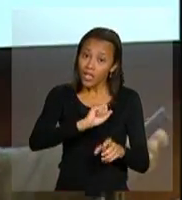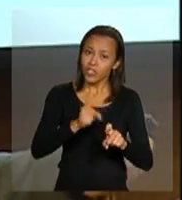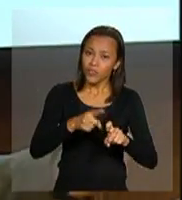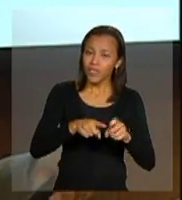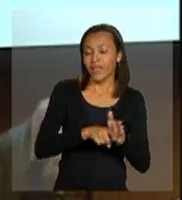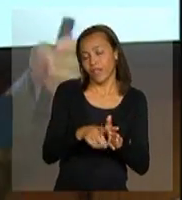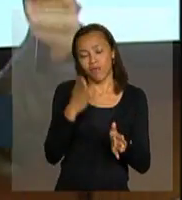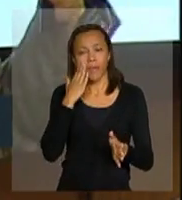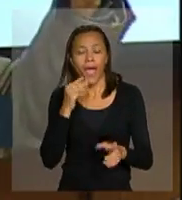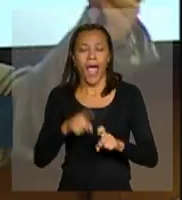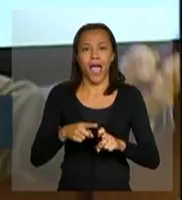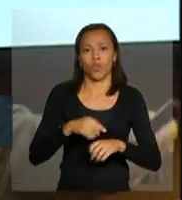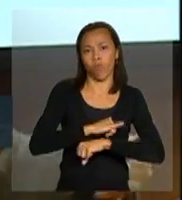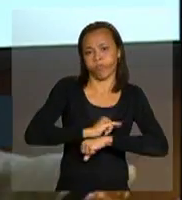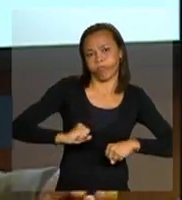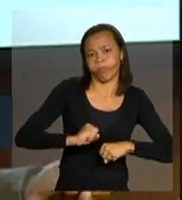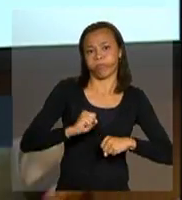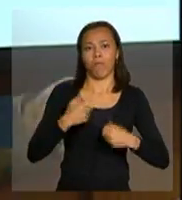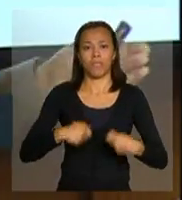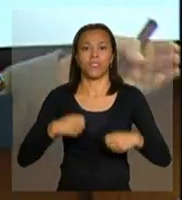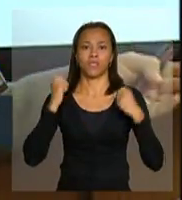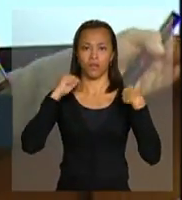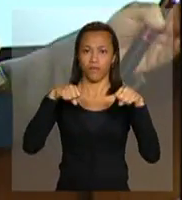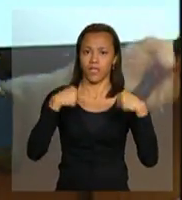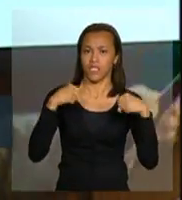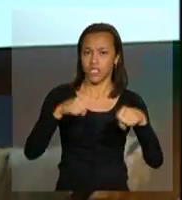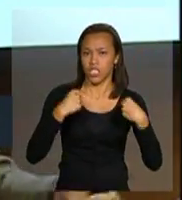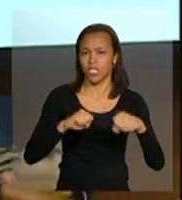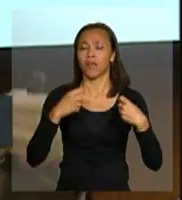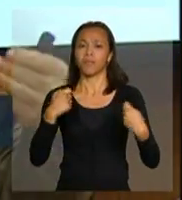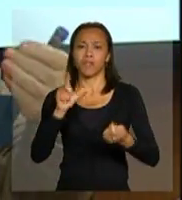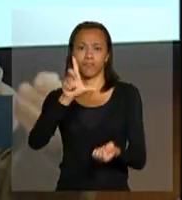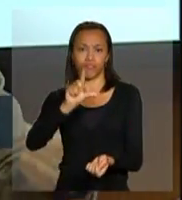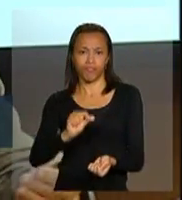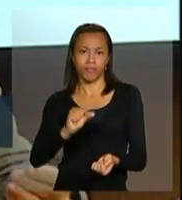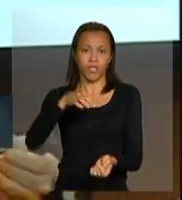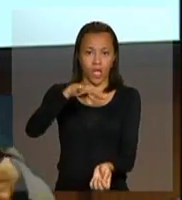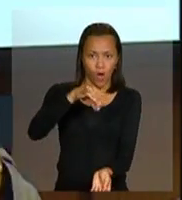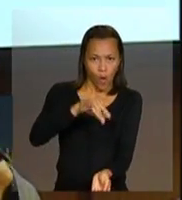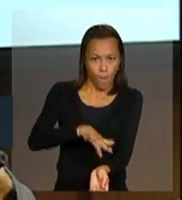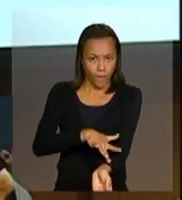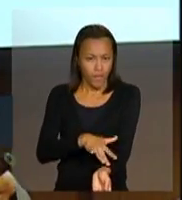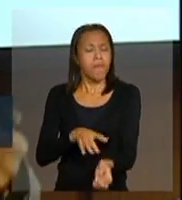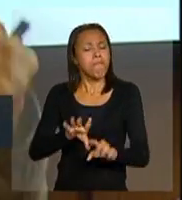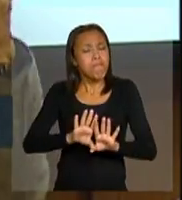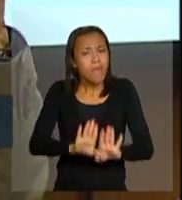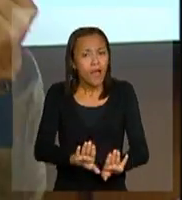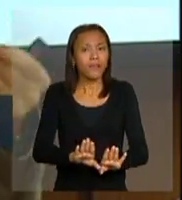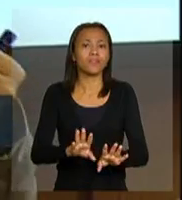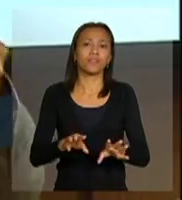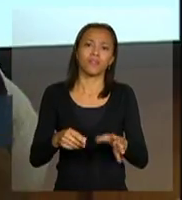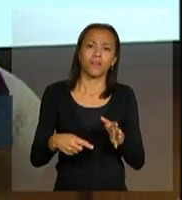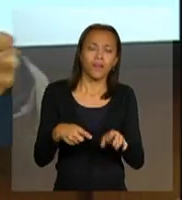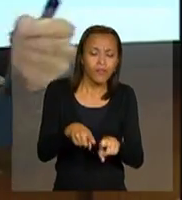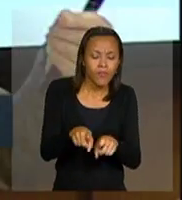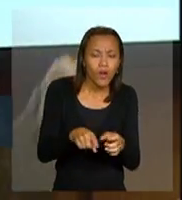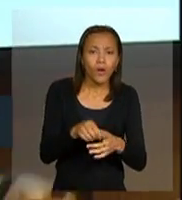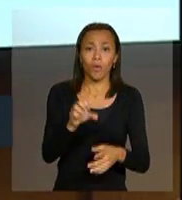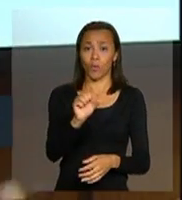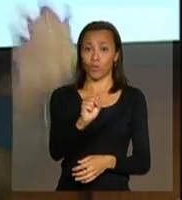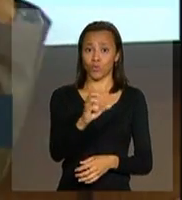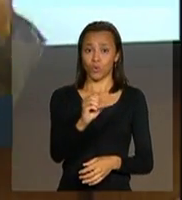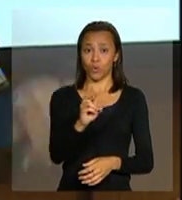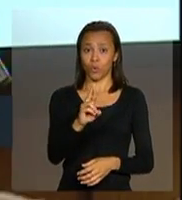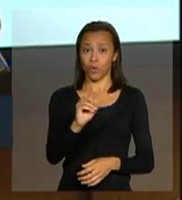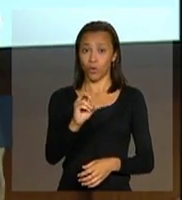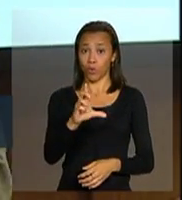gordinho, que precisa sair do sedentarismo, que tem que fazer colesterol e triglicéridos, mas oferecer também de maneira correta a sorologia para esses